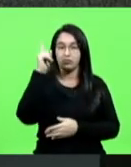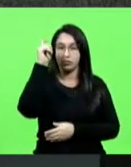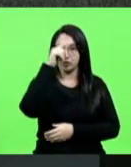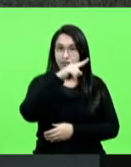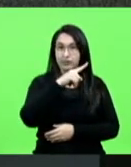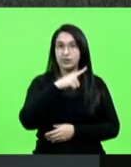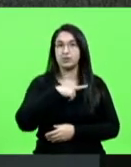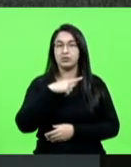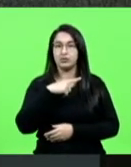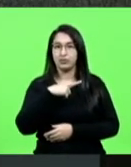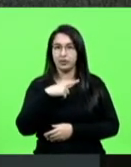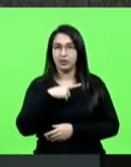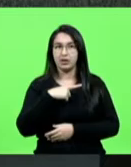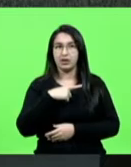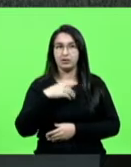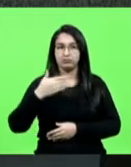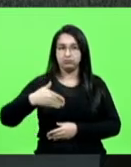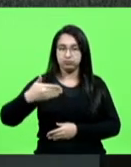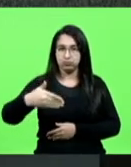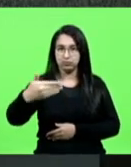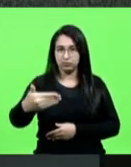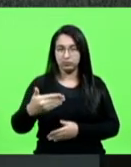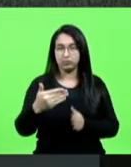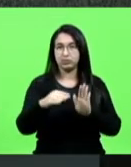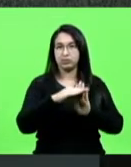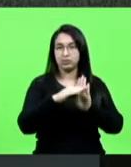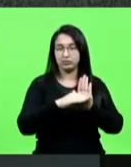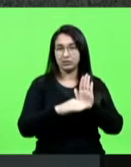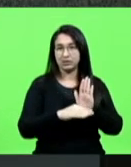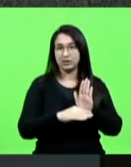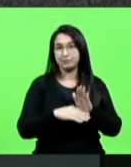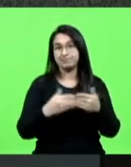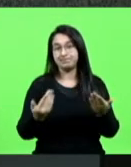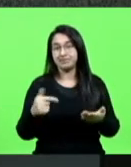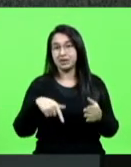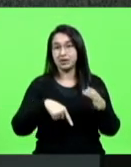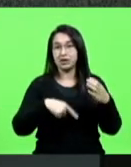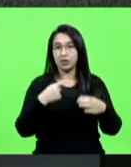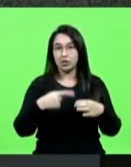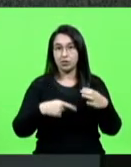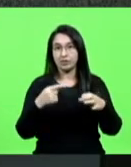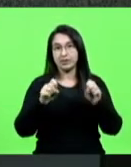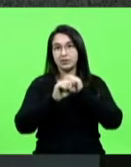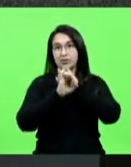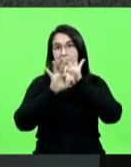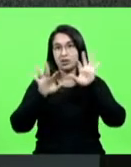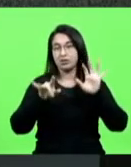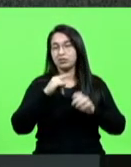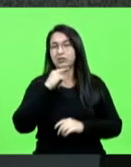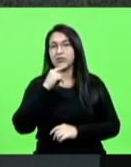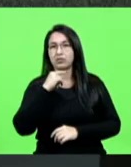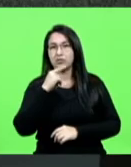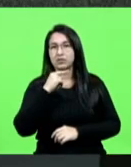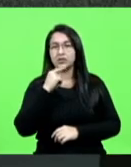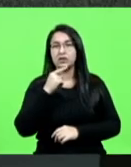de dar sequência a essa matéria. Portanto, na nossa comissão, evidentemente que nós não vamos tratar da